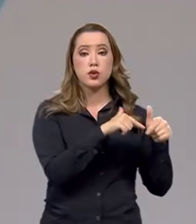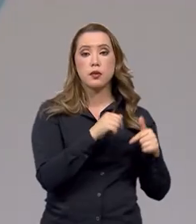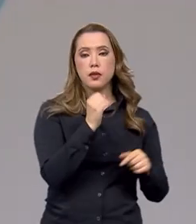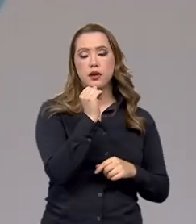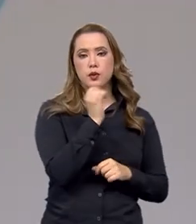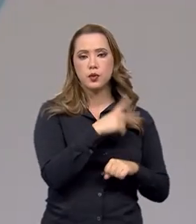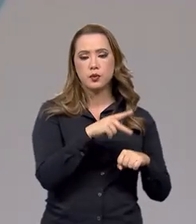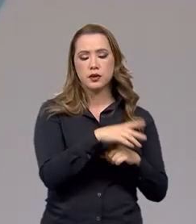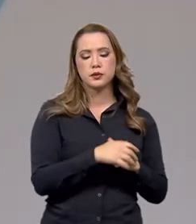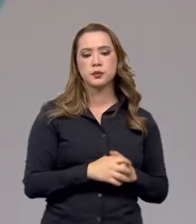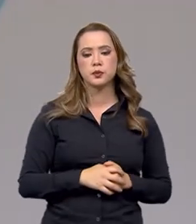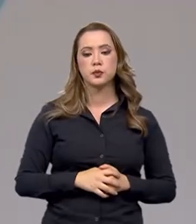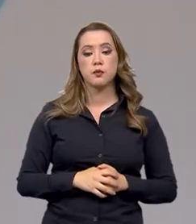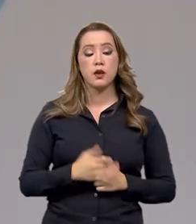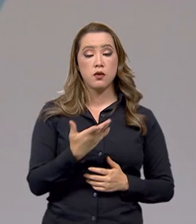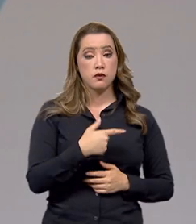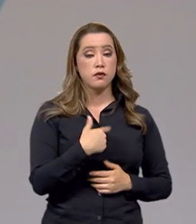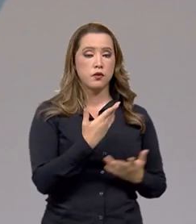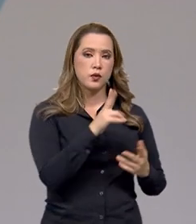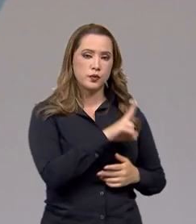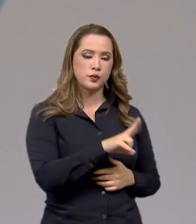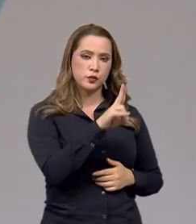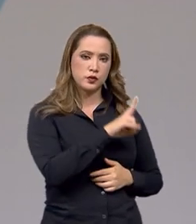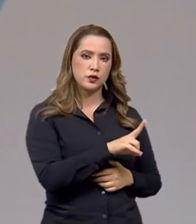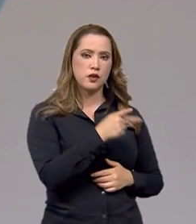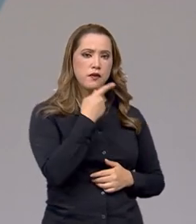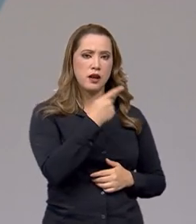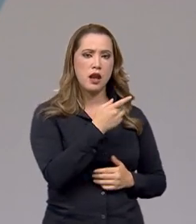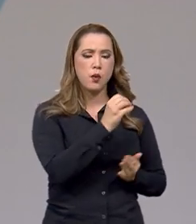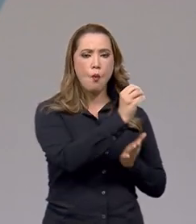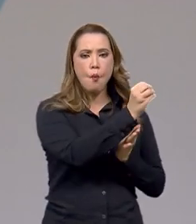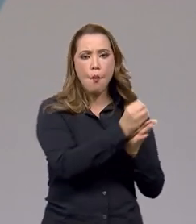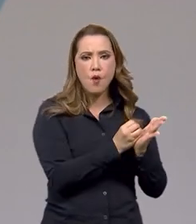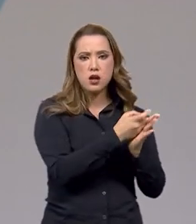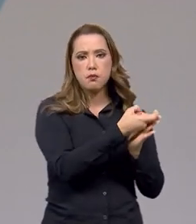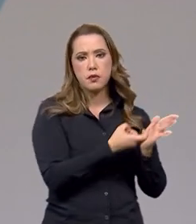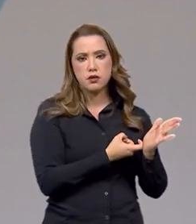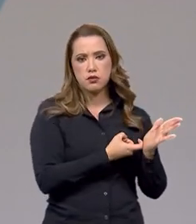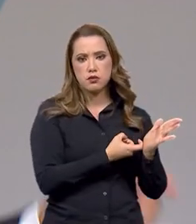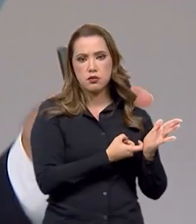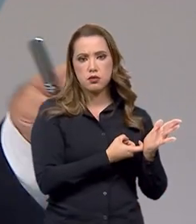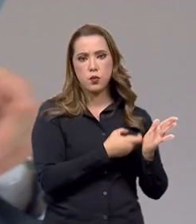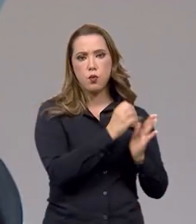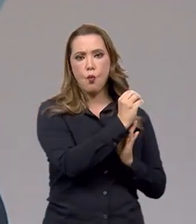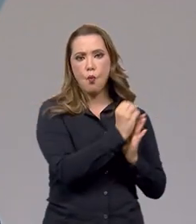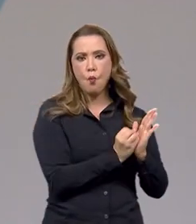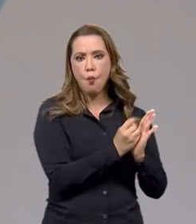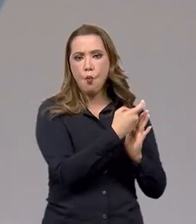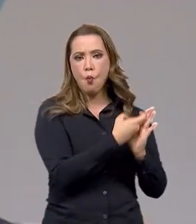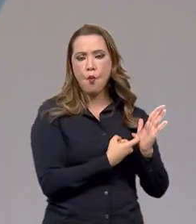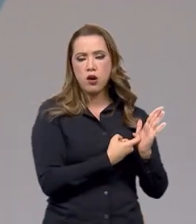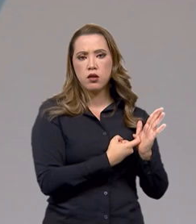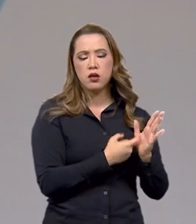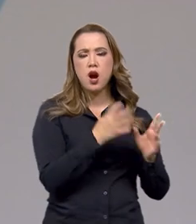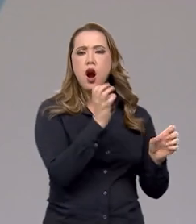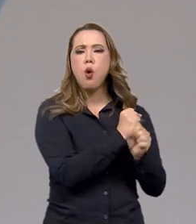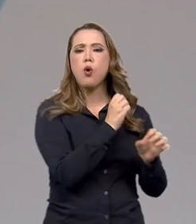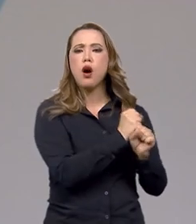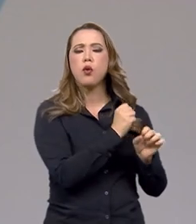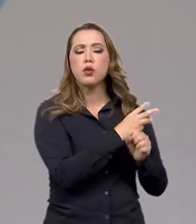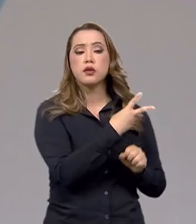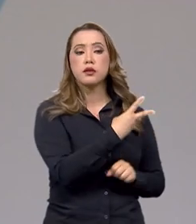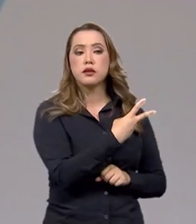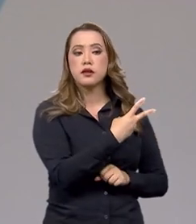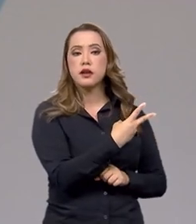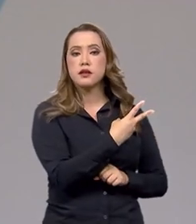Vou pegar um gancho de uma expressão que o senhor usou, que é isenção fiscal. Calcula-se que nesse ano, 320 bilhões de